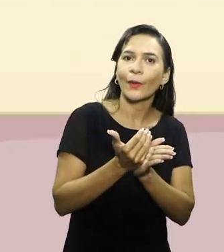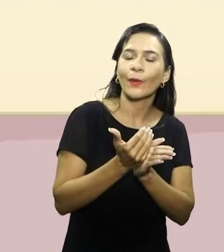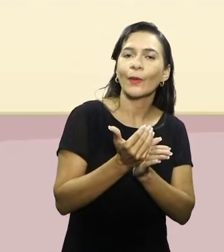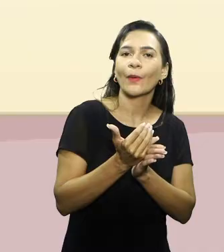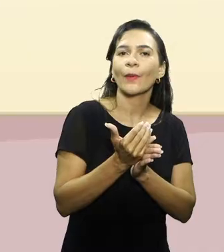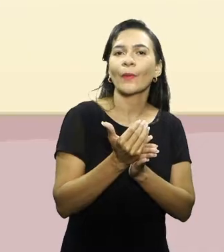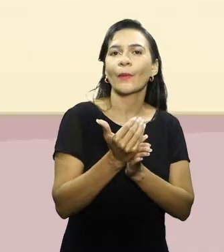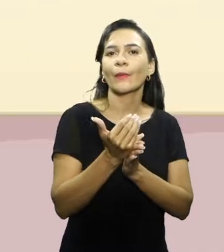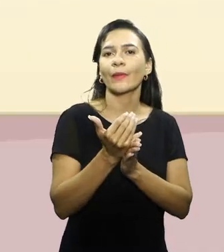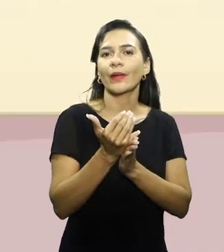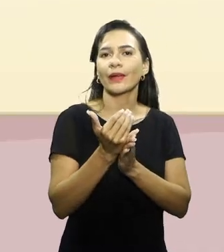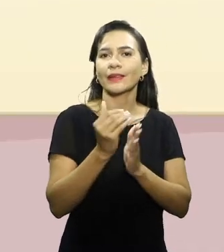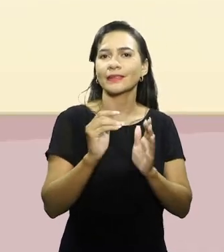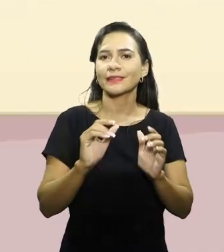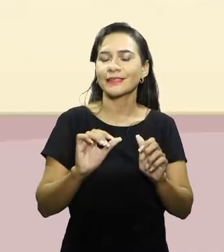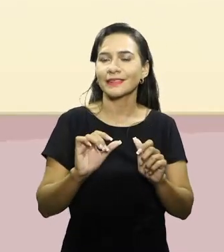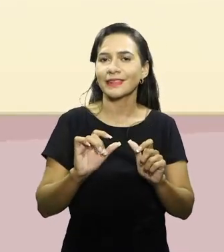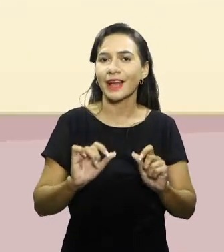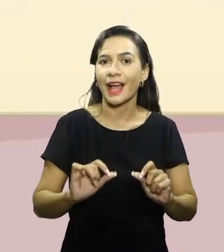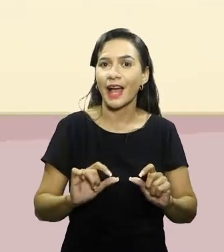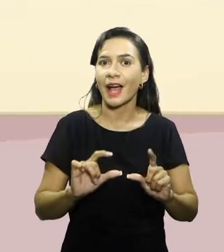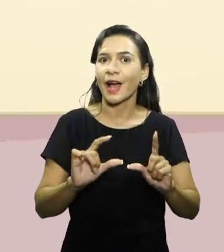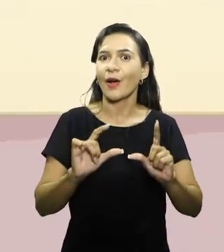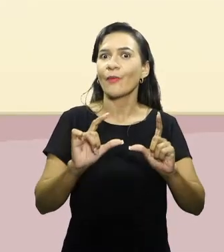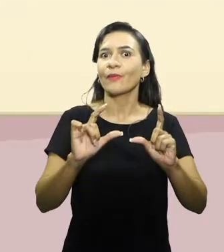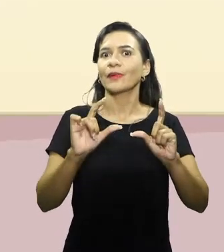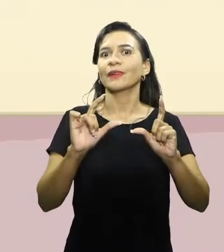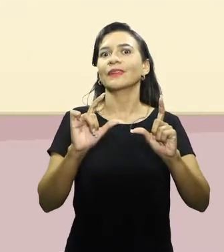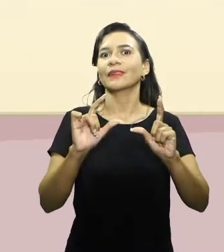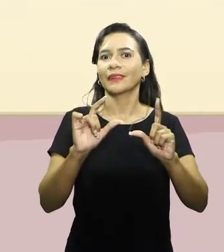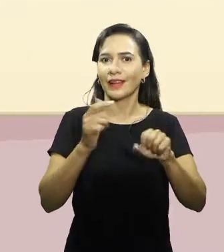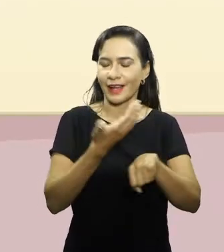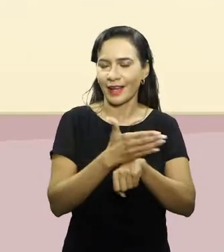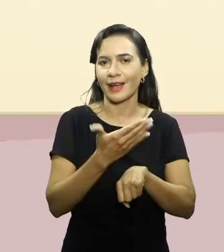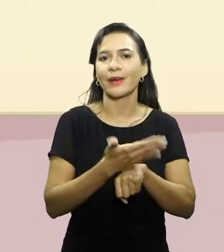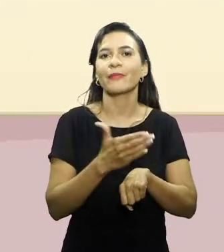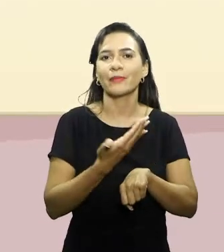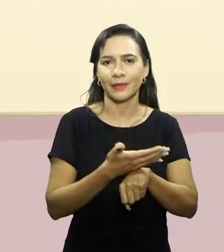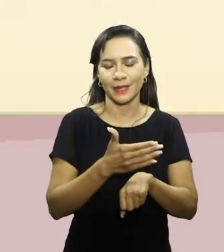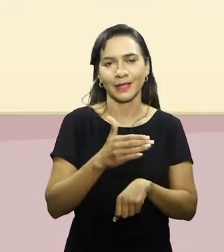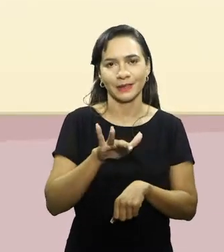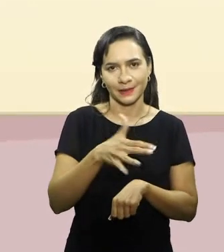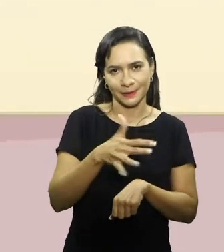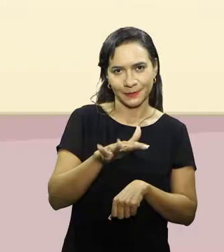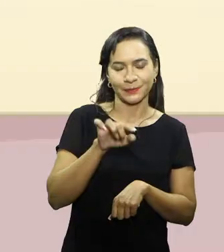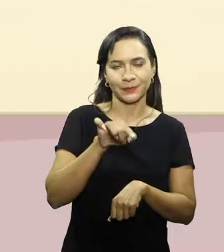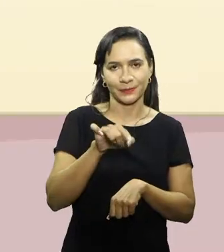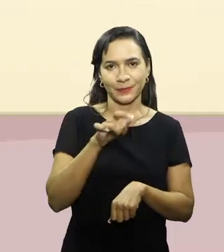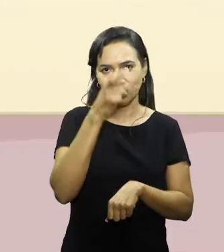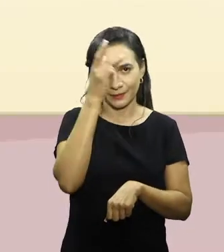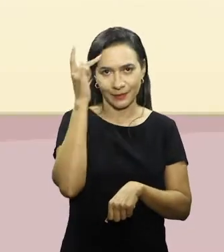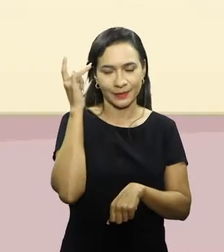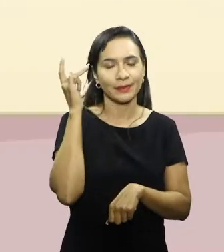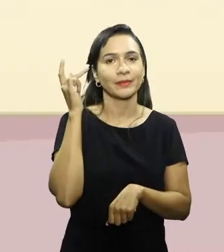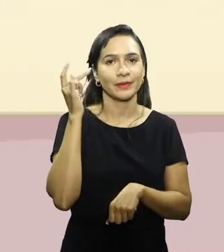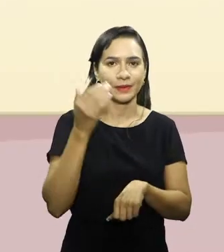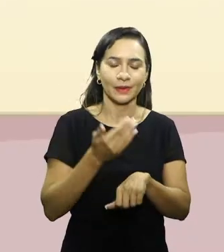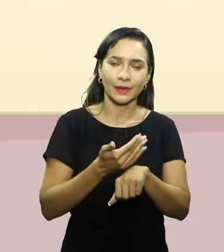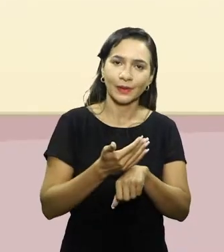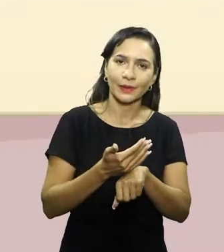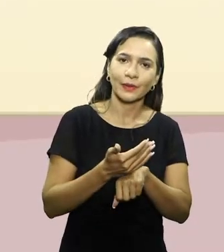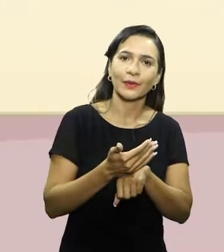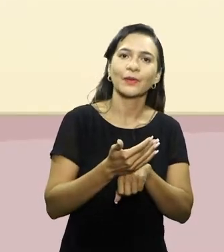intensidade do exercício. Isso é o que a gente chama de intensidade moderada, ou seja, daqueles indivíduos que a gente chama também de